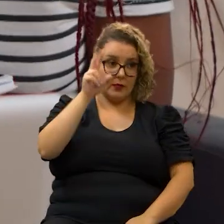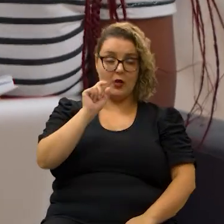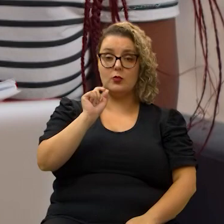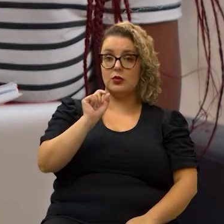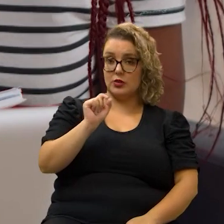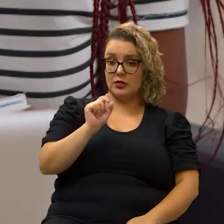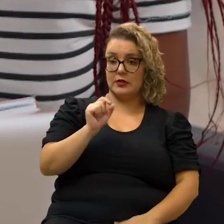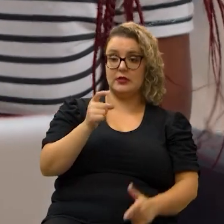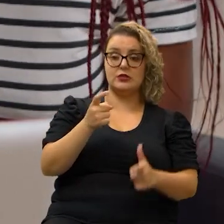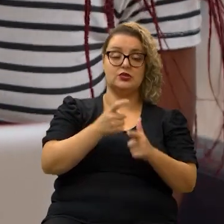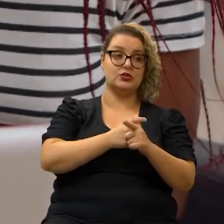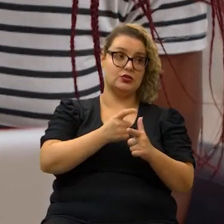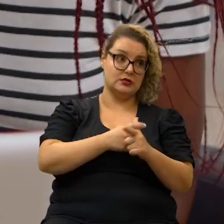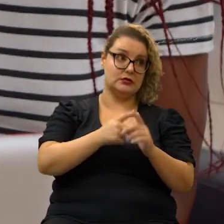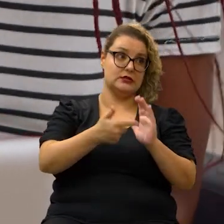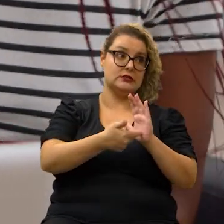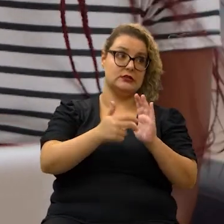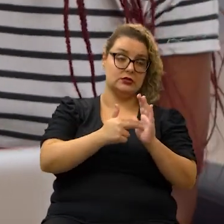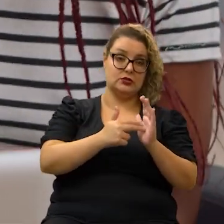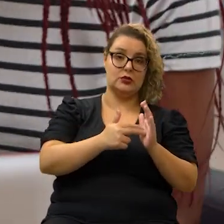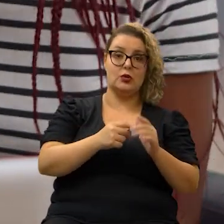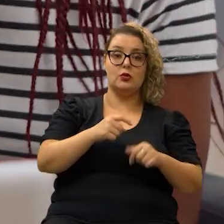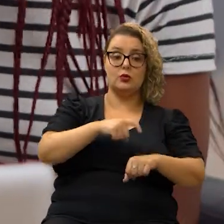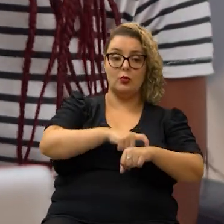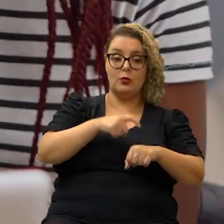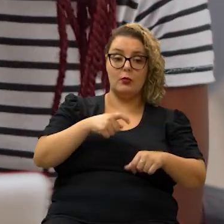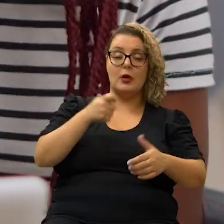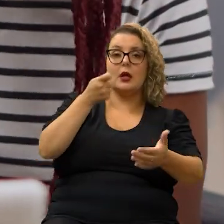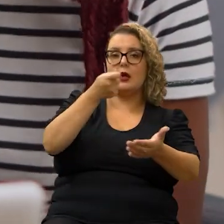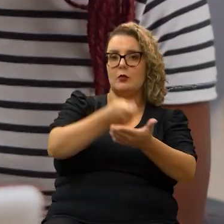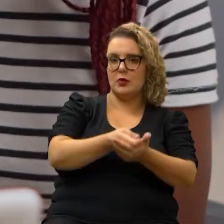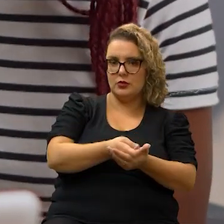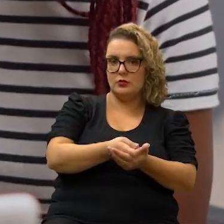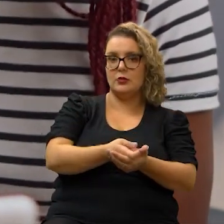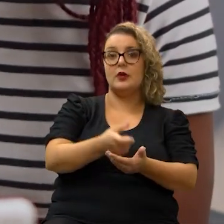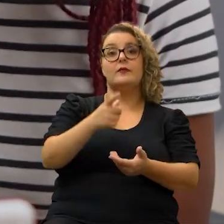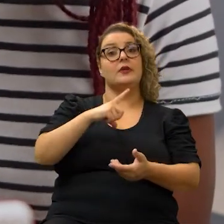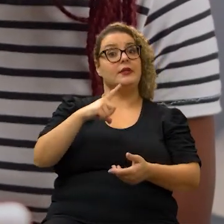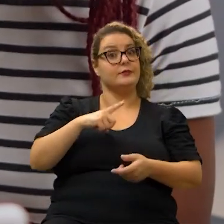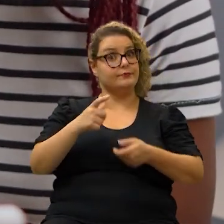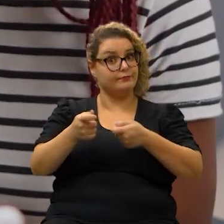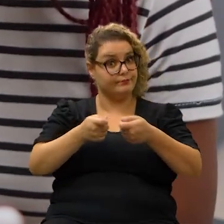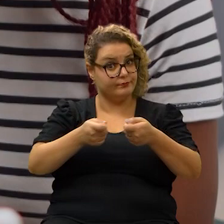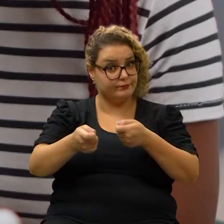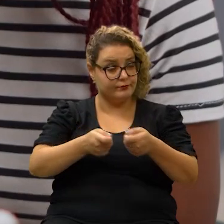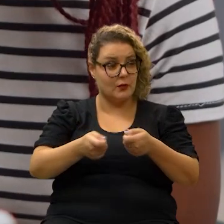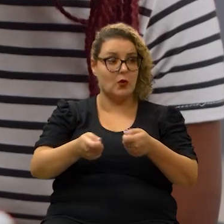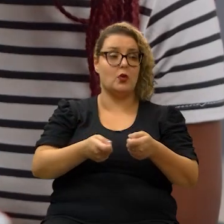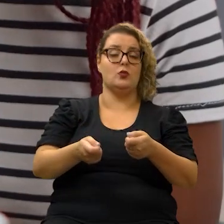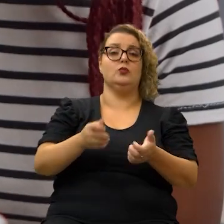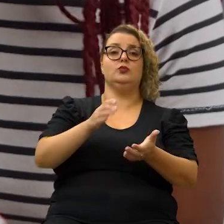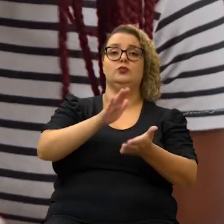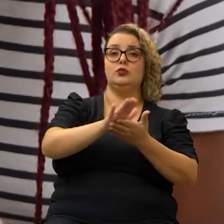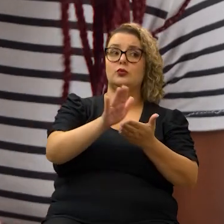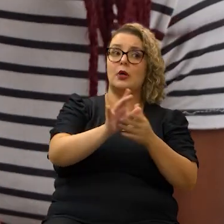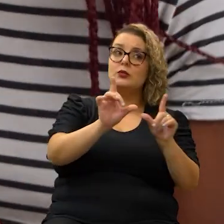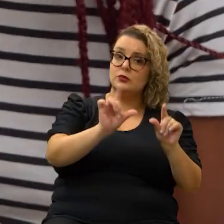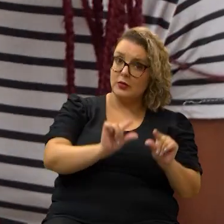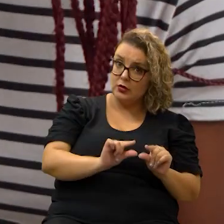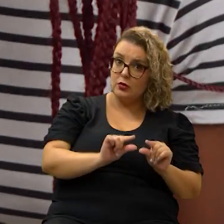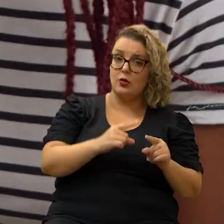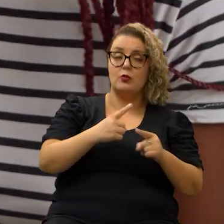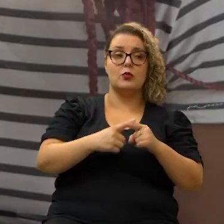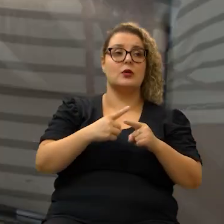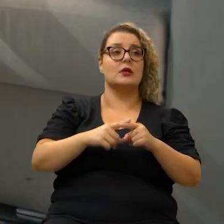lembrando que fazer dívida significa que durante o tempo do pagamento você vai ter que também ter um consumo menor para conseguir pagar